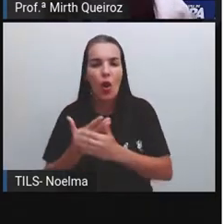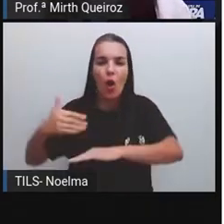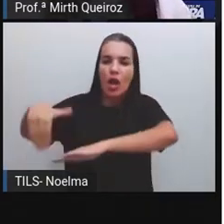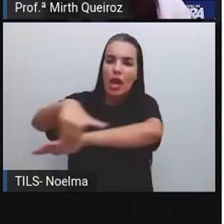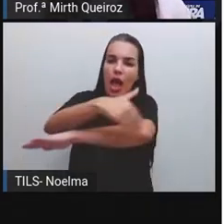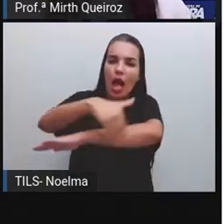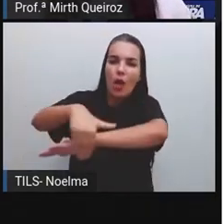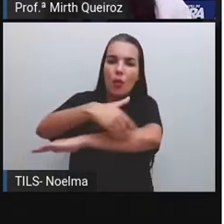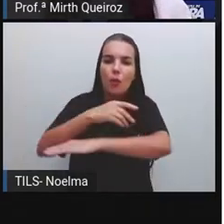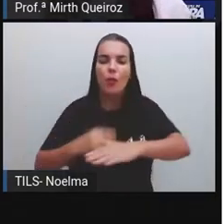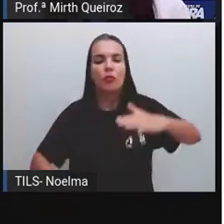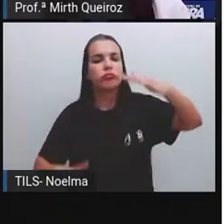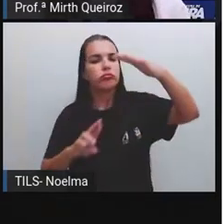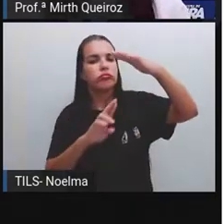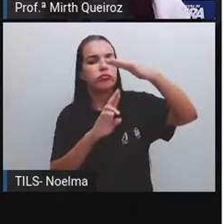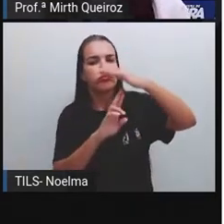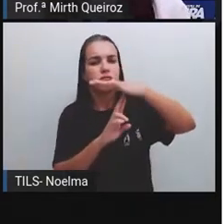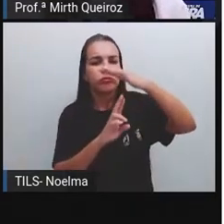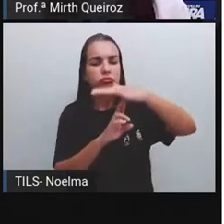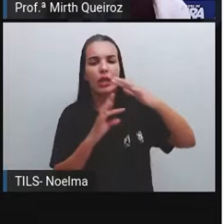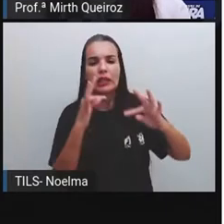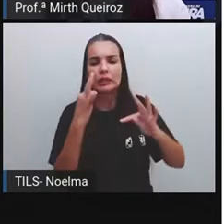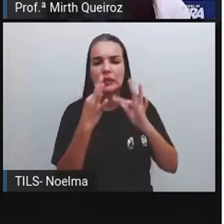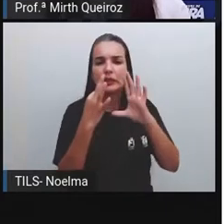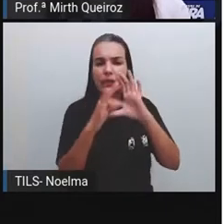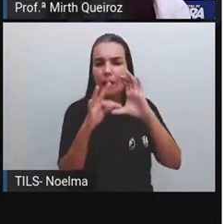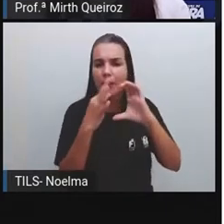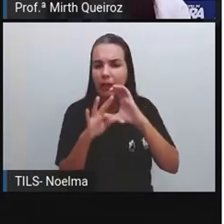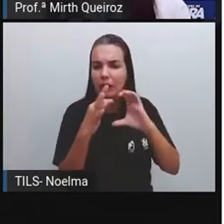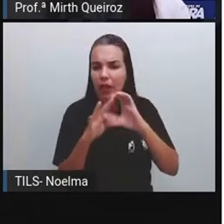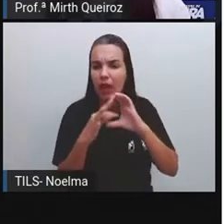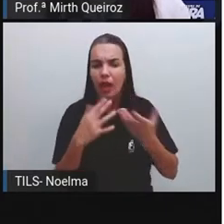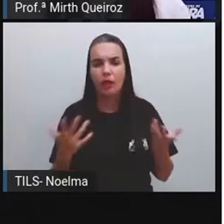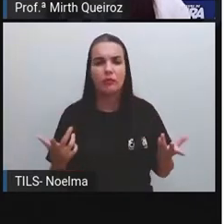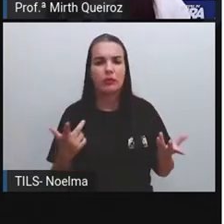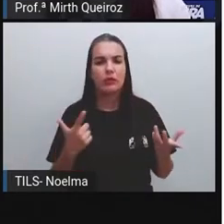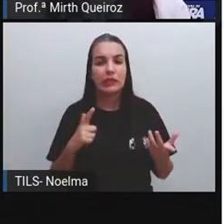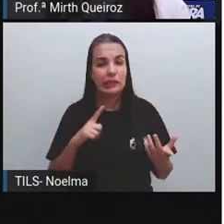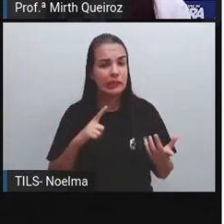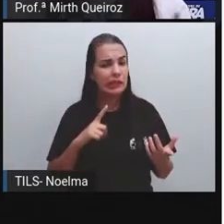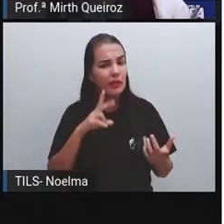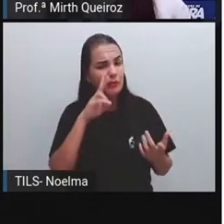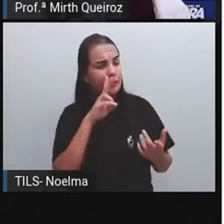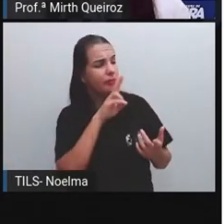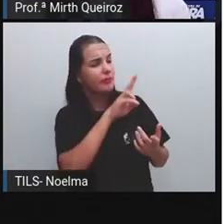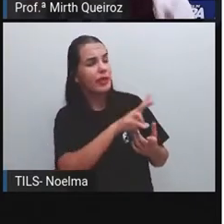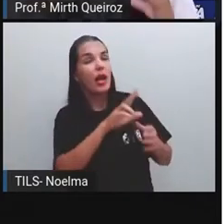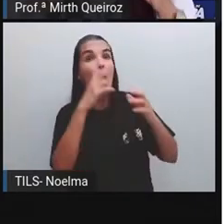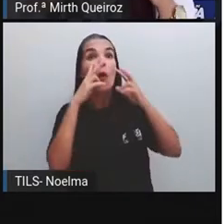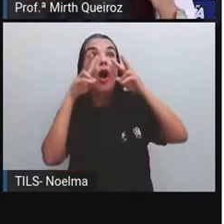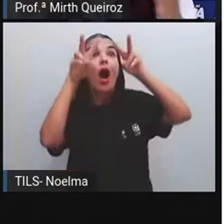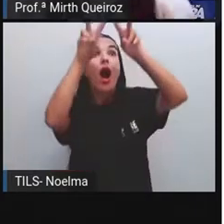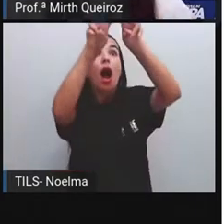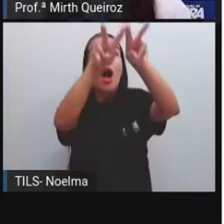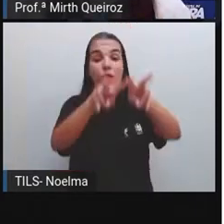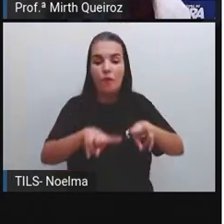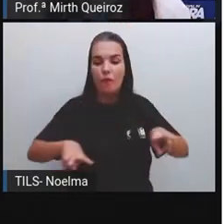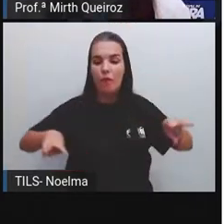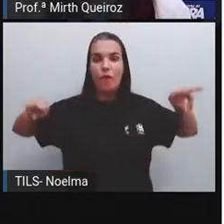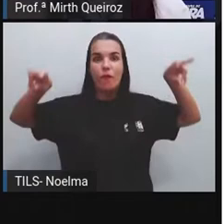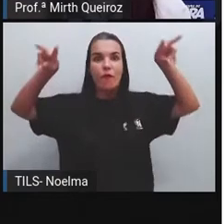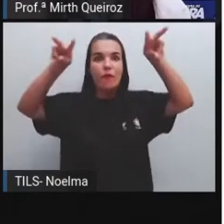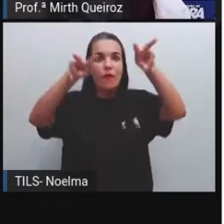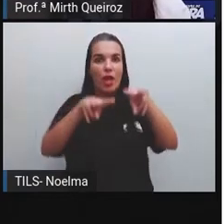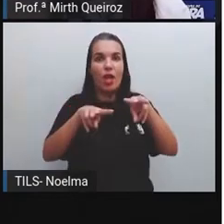o terminal de ônibus, dentre outros aí. Ou seja, paisagem é um panorama daquilo que você vê,